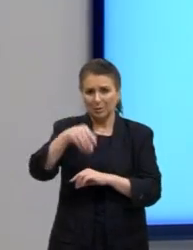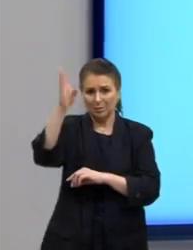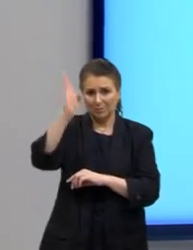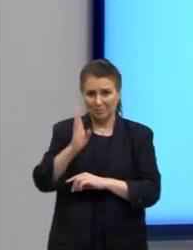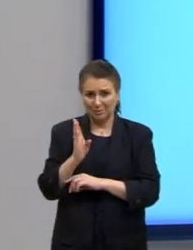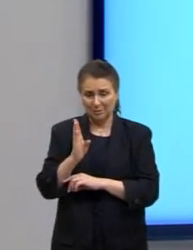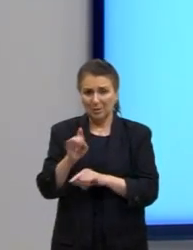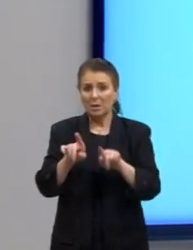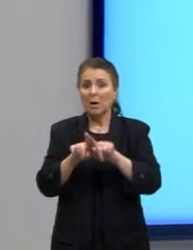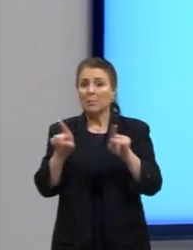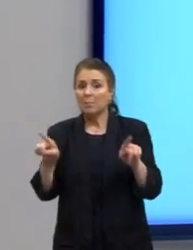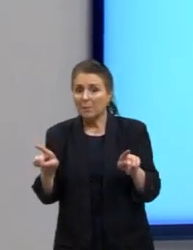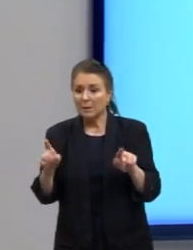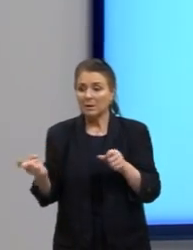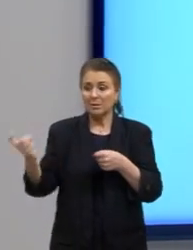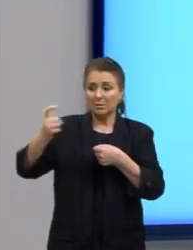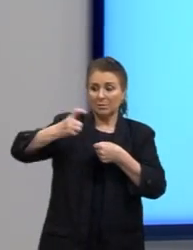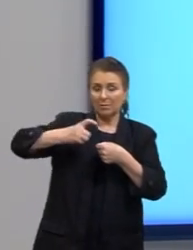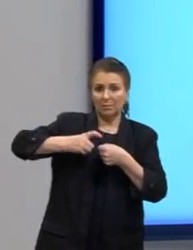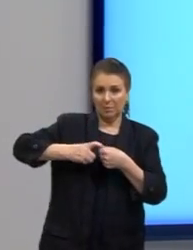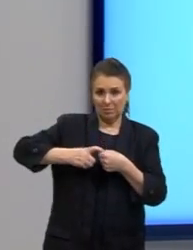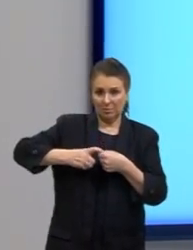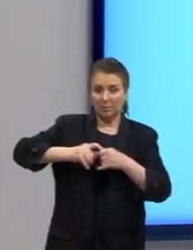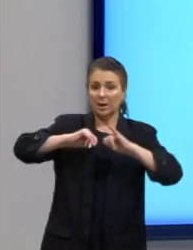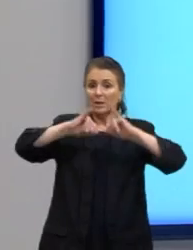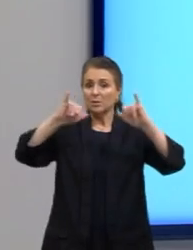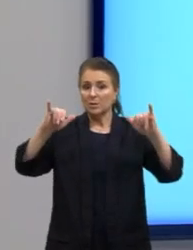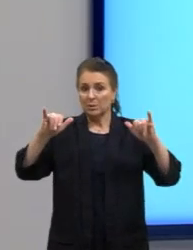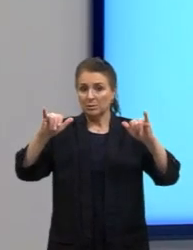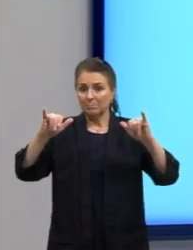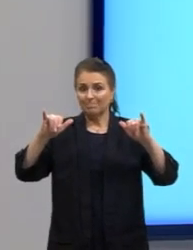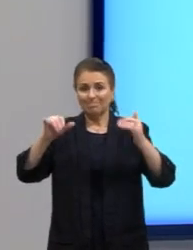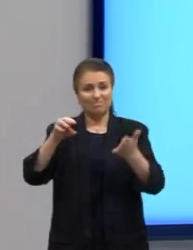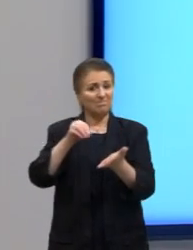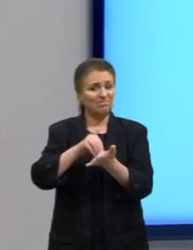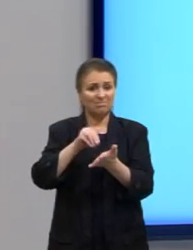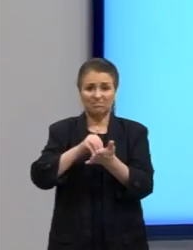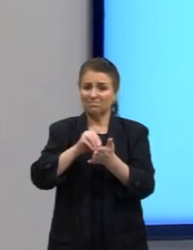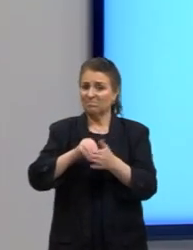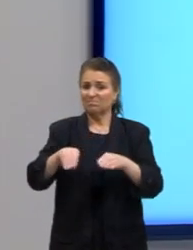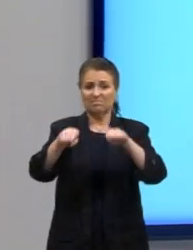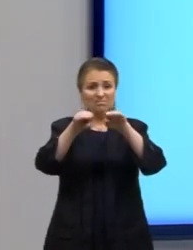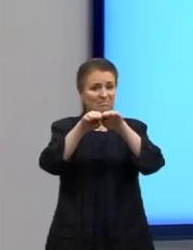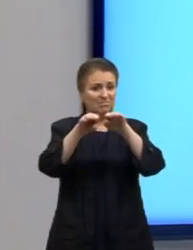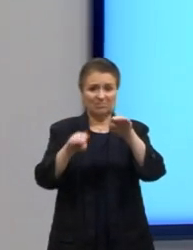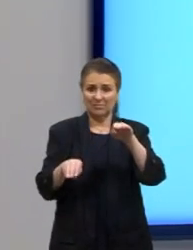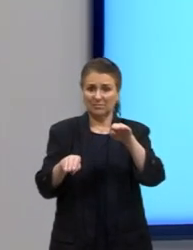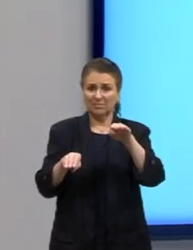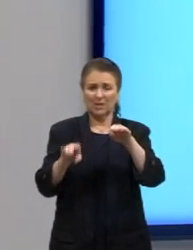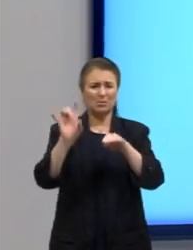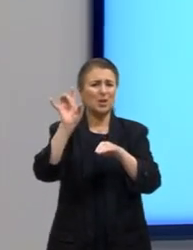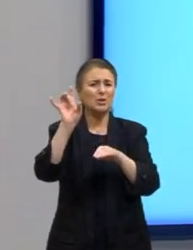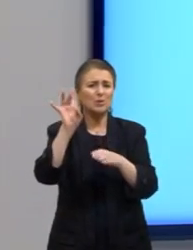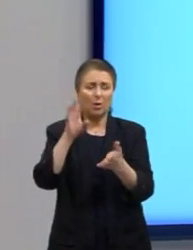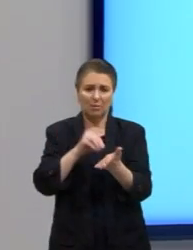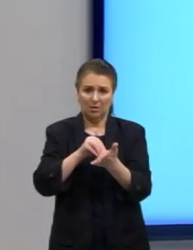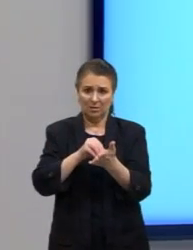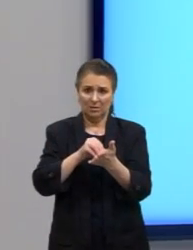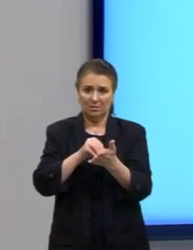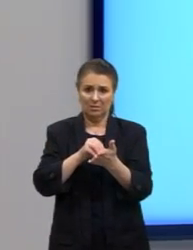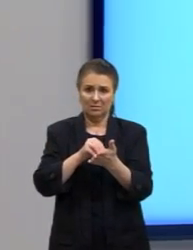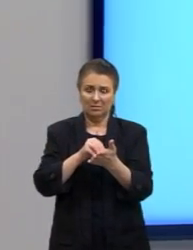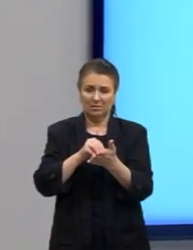ao cinema mas aqui ele volta para dizer que é desigual não é só precário por quê? porque o Brasil